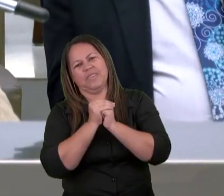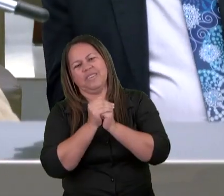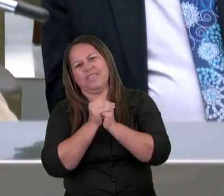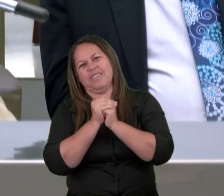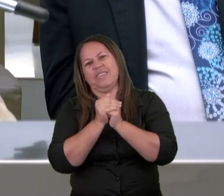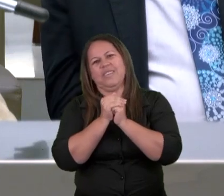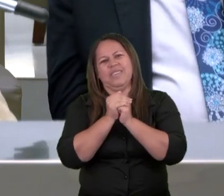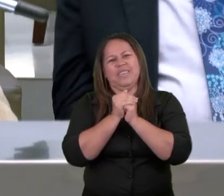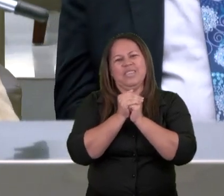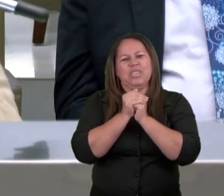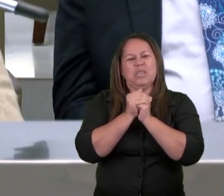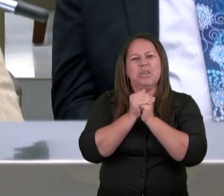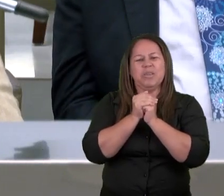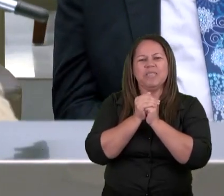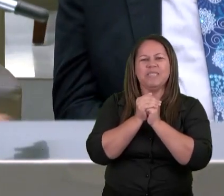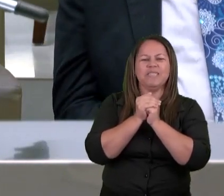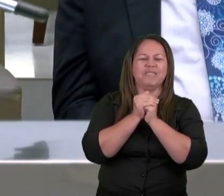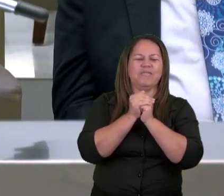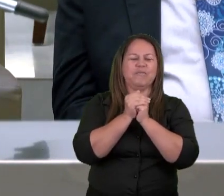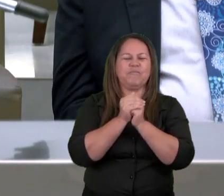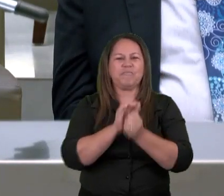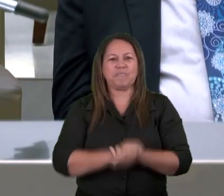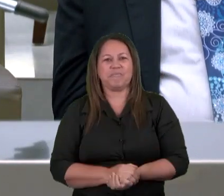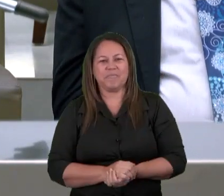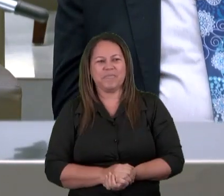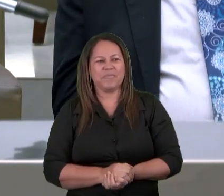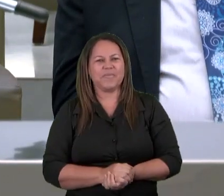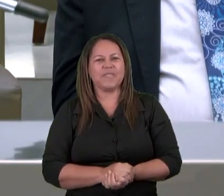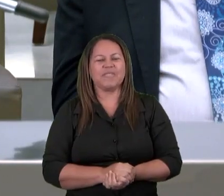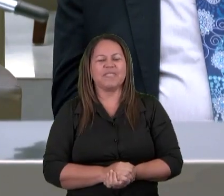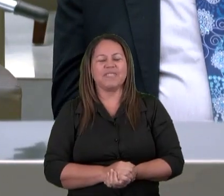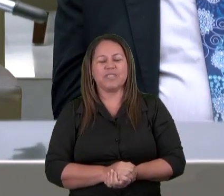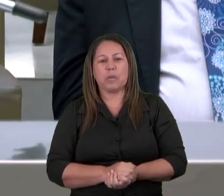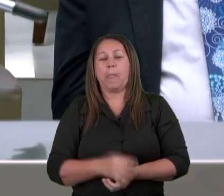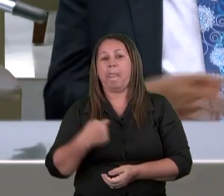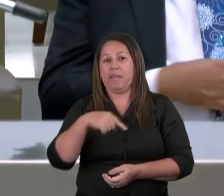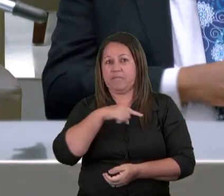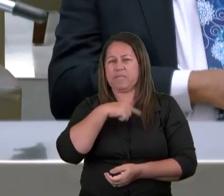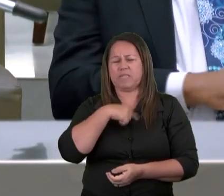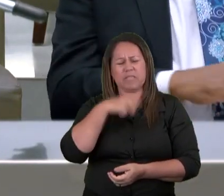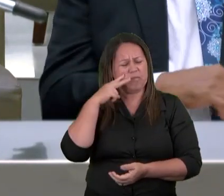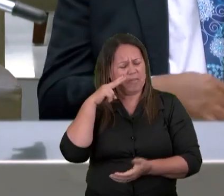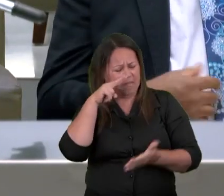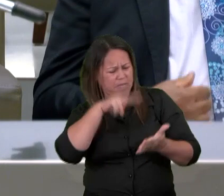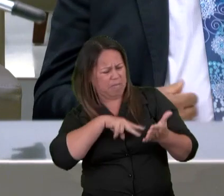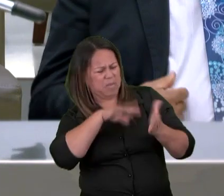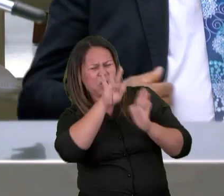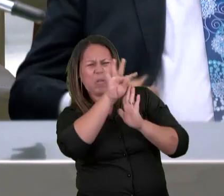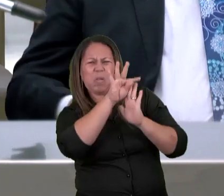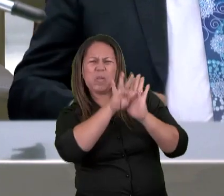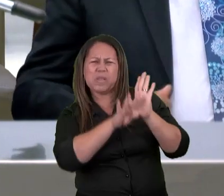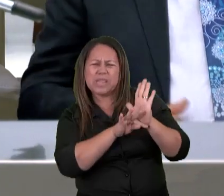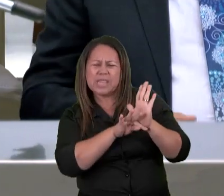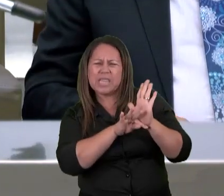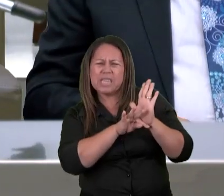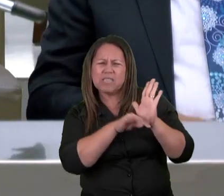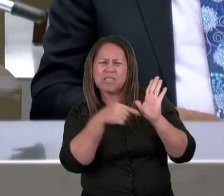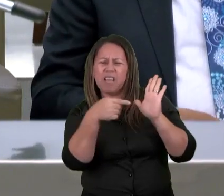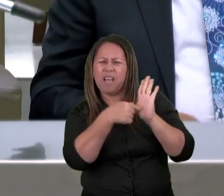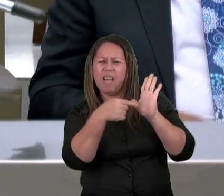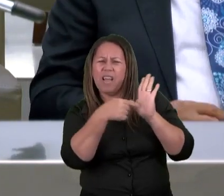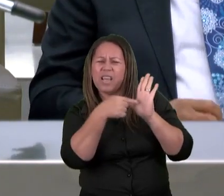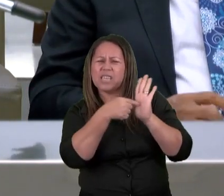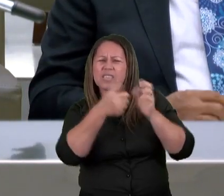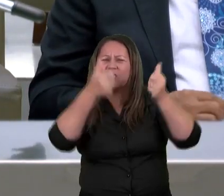Queridos irmãos estamos diante de um texto onde seres angelicais